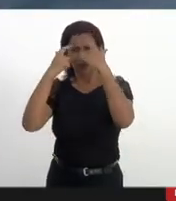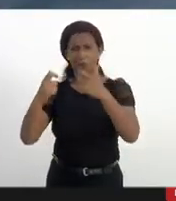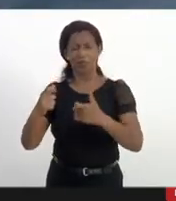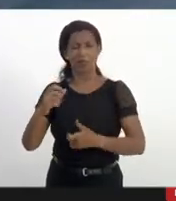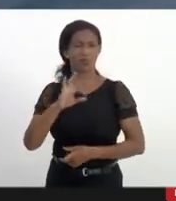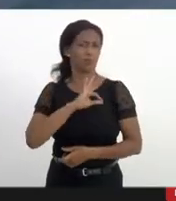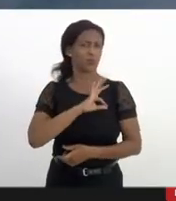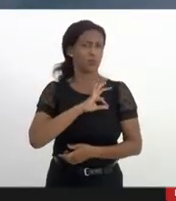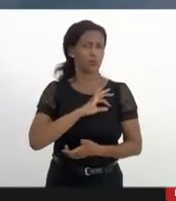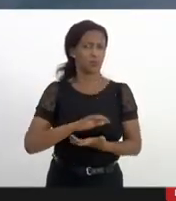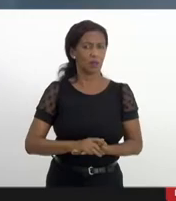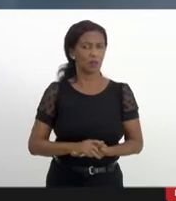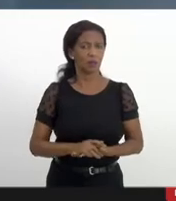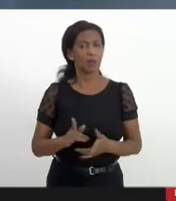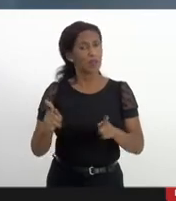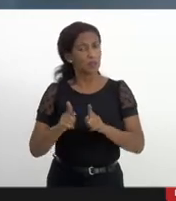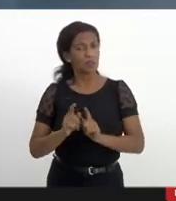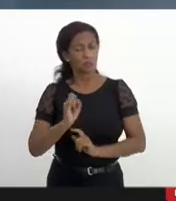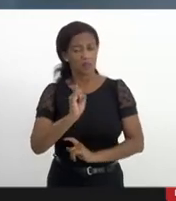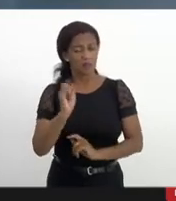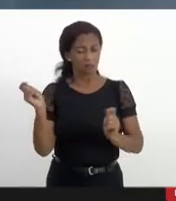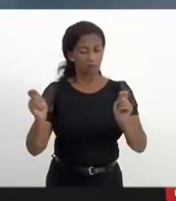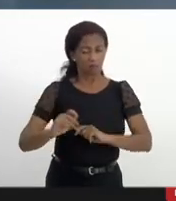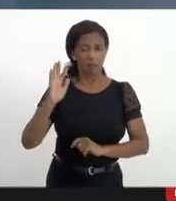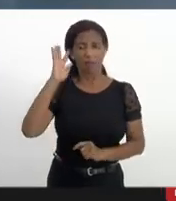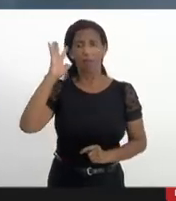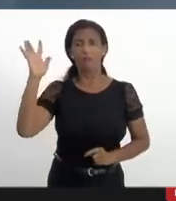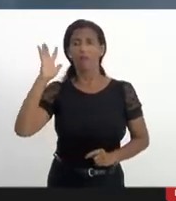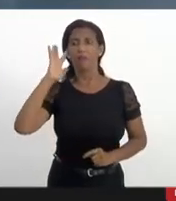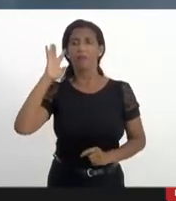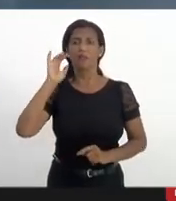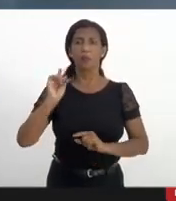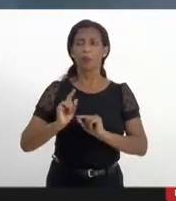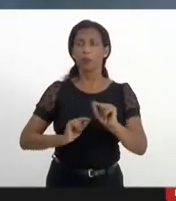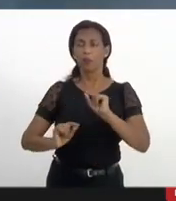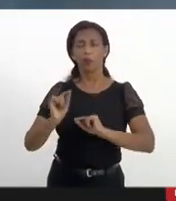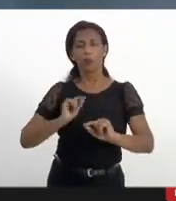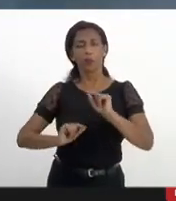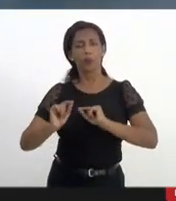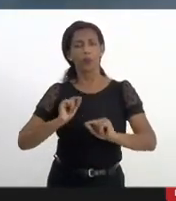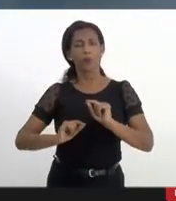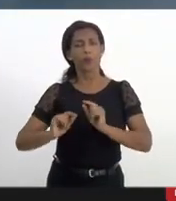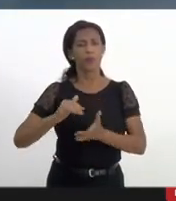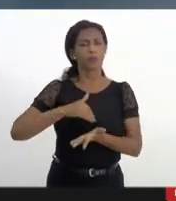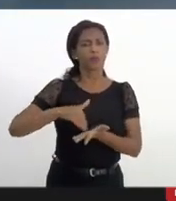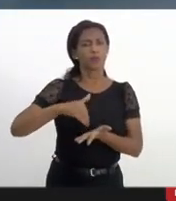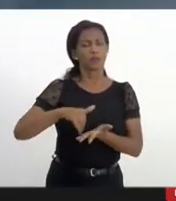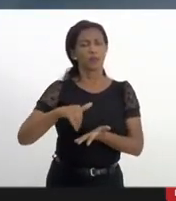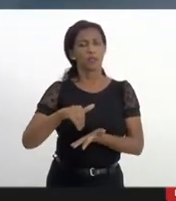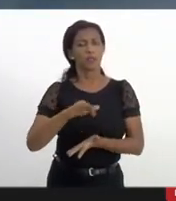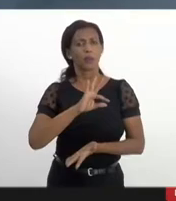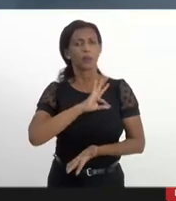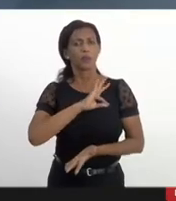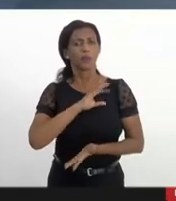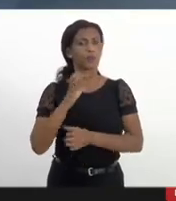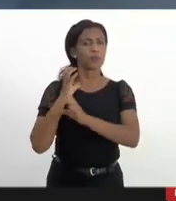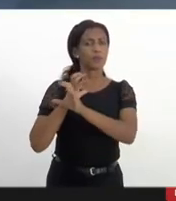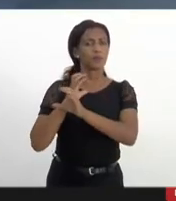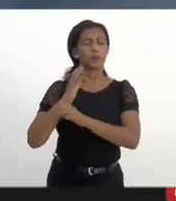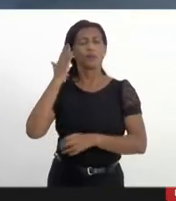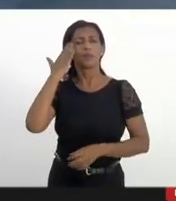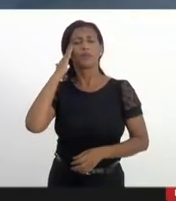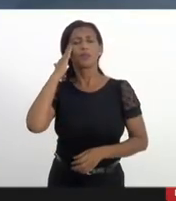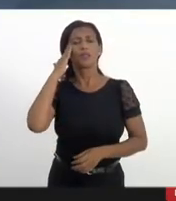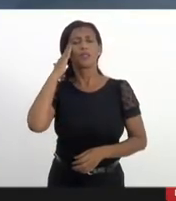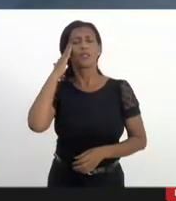Também queria, se possível, refletir sobre o que a Secretaria de Polícia Civil entende pelo conceito